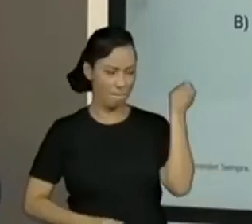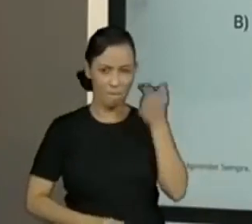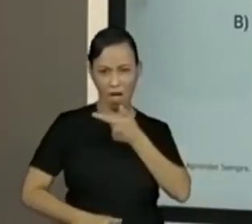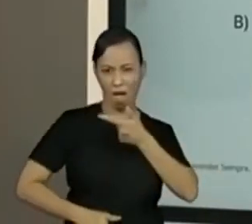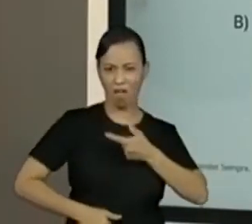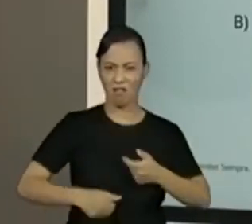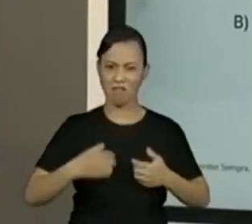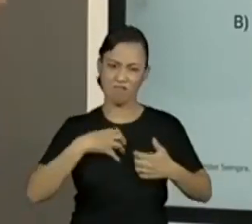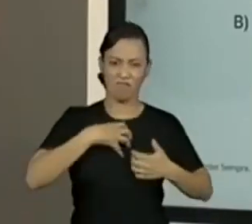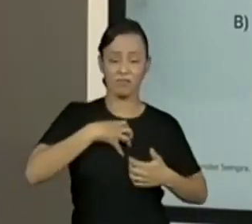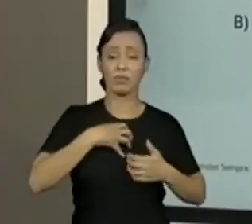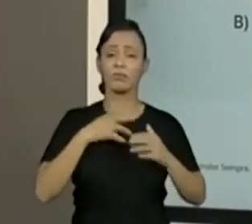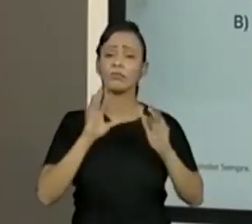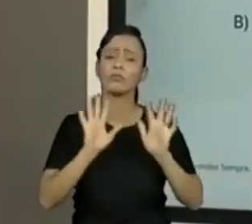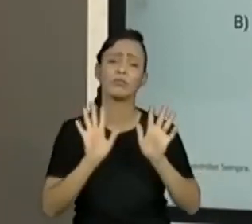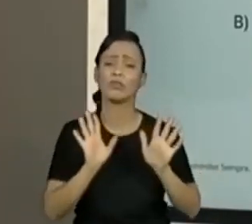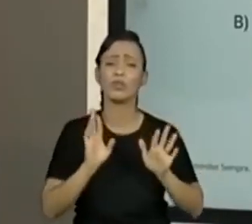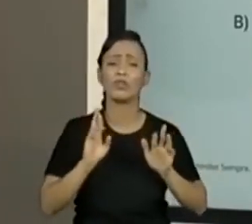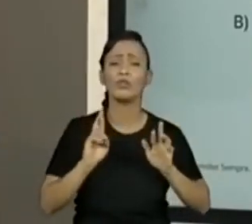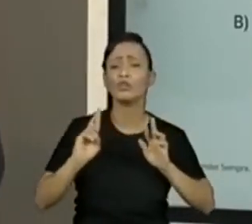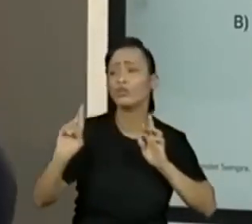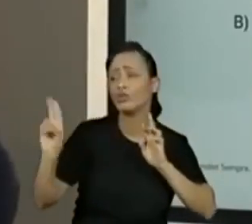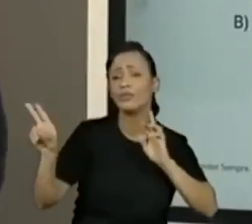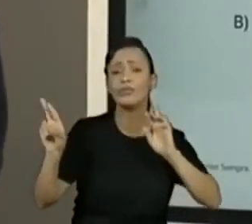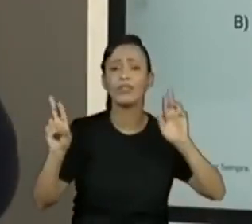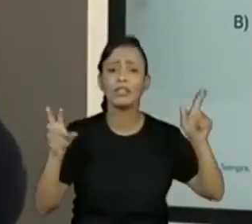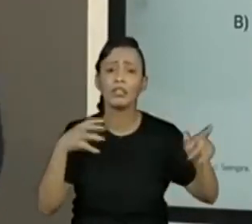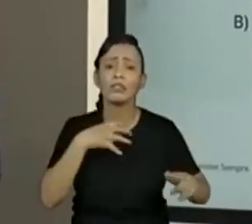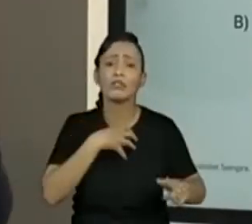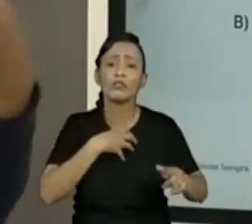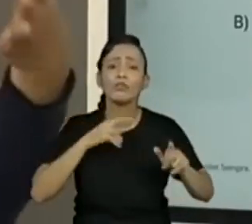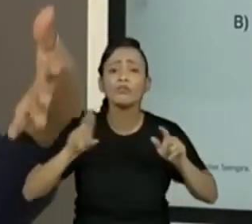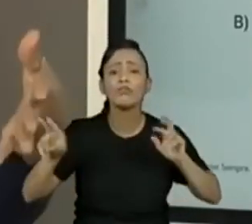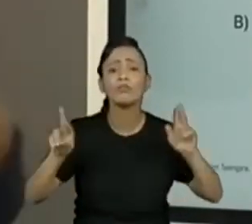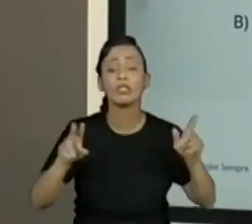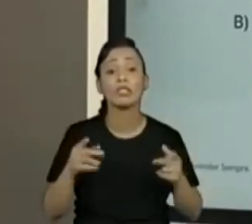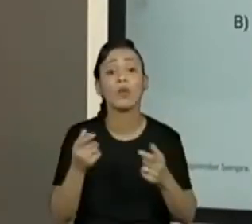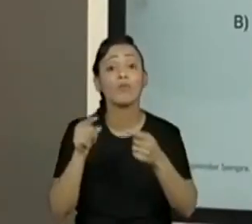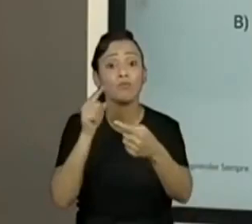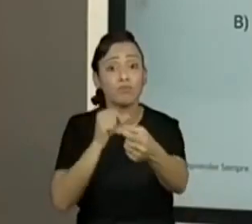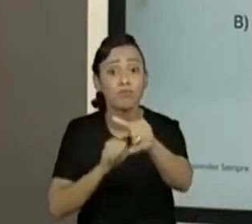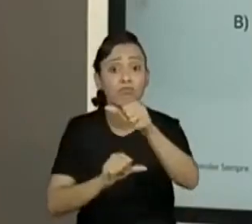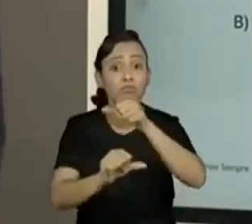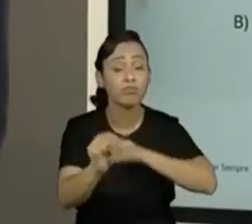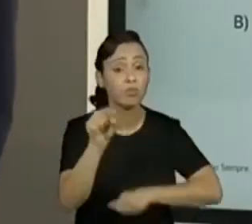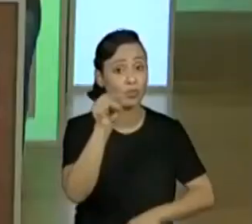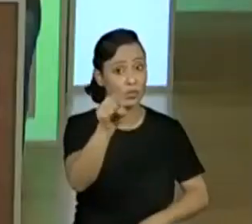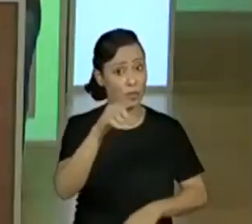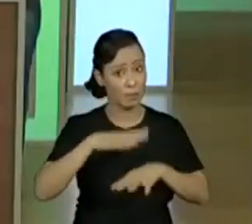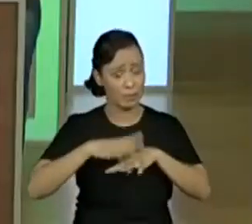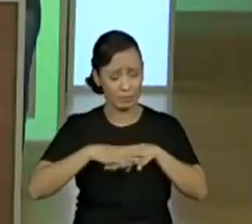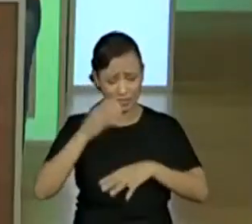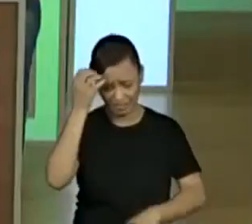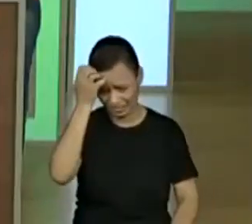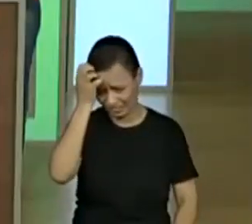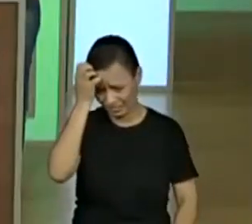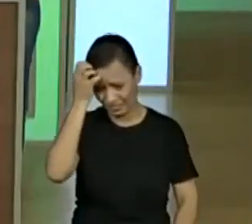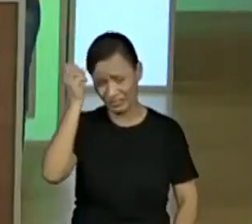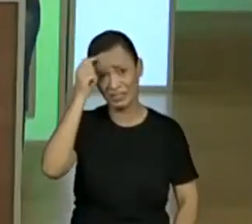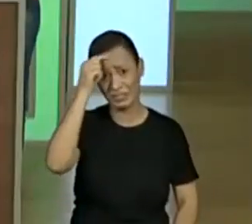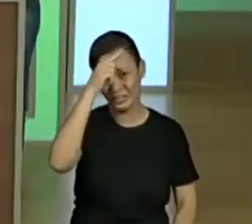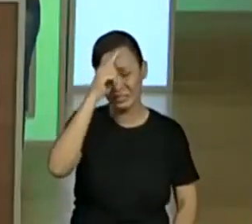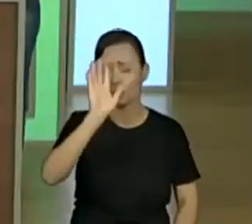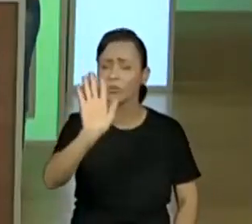Na verdade, cada um tem o seu tempo. Então, crianças, o importante é tentar fazer. E uma hora vocês vão estar bem.